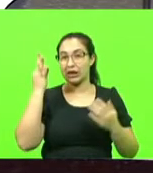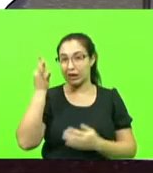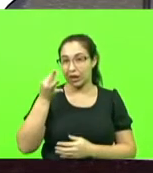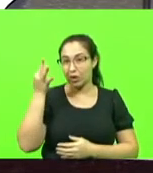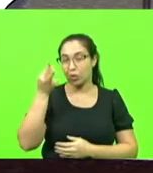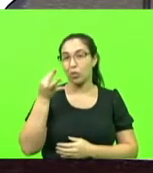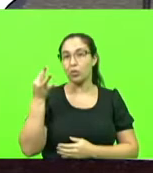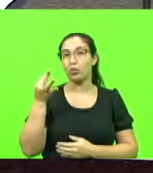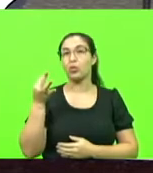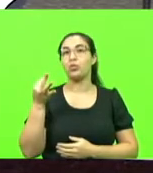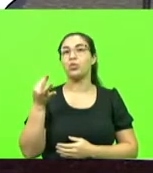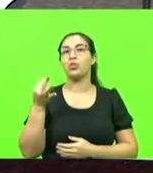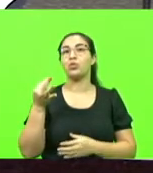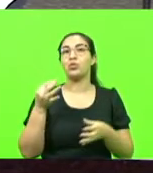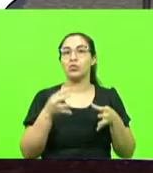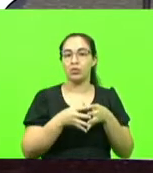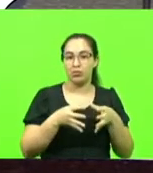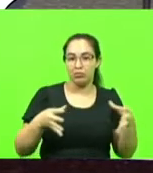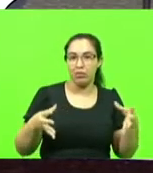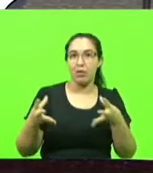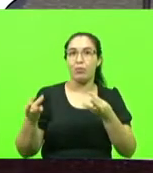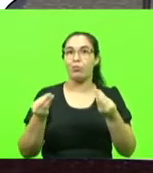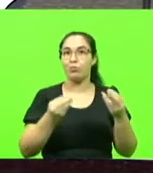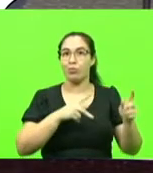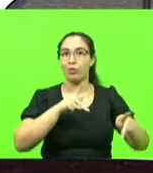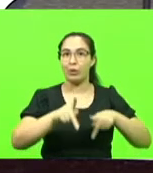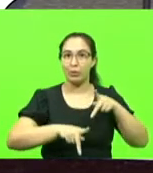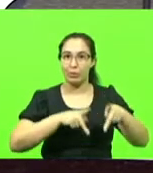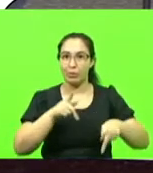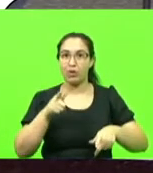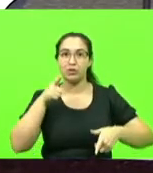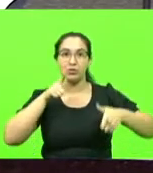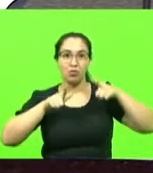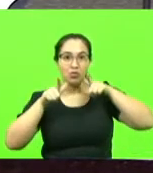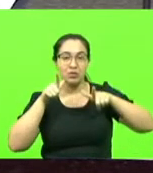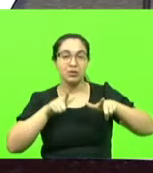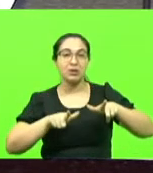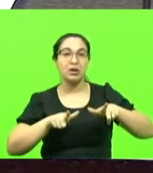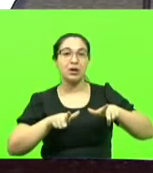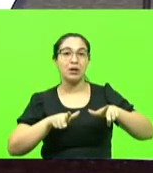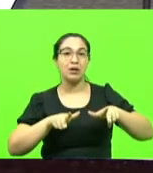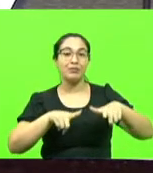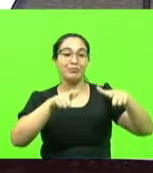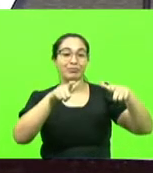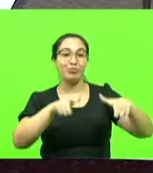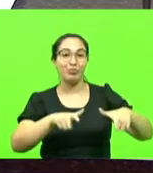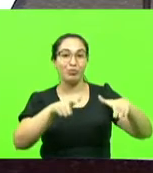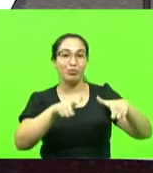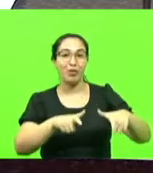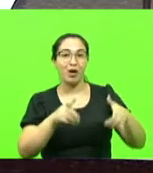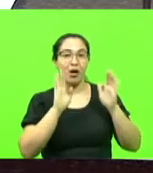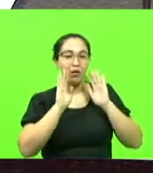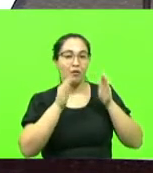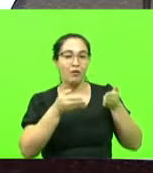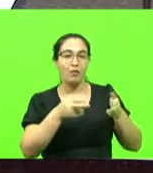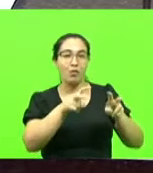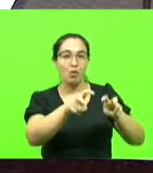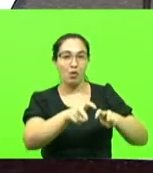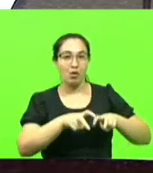atinja boa parte da população, para os negócios do campo, há ainda